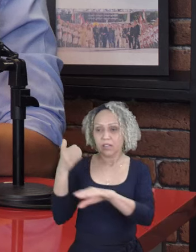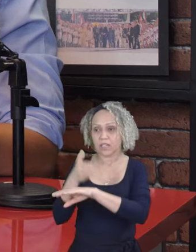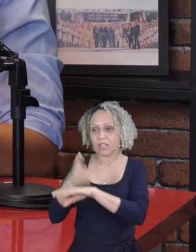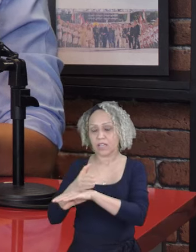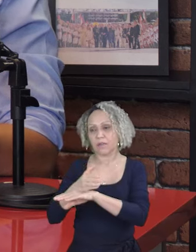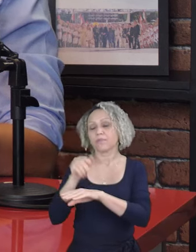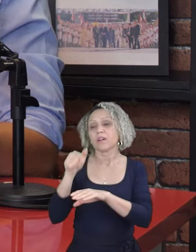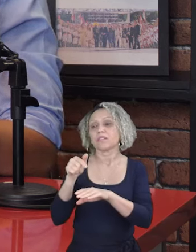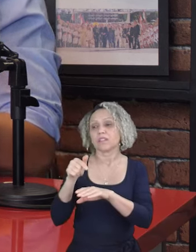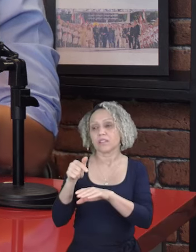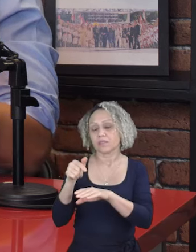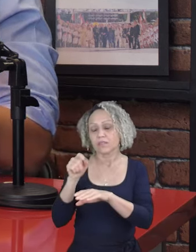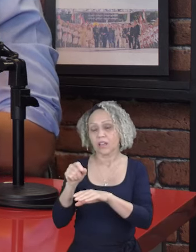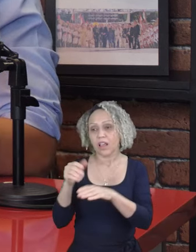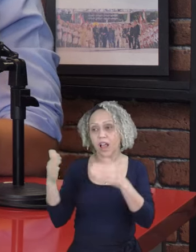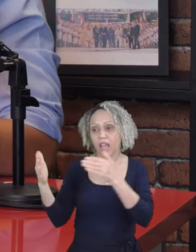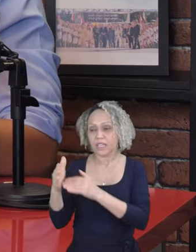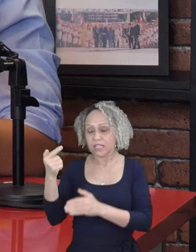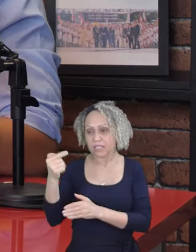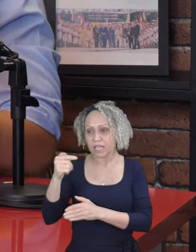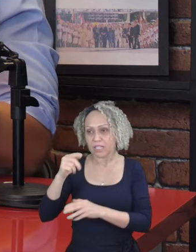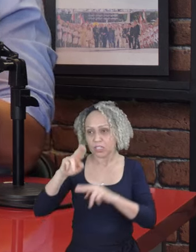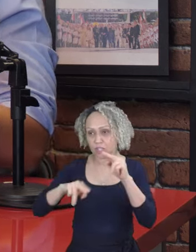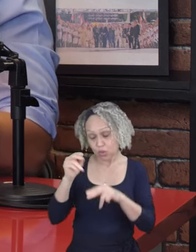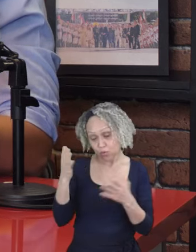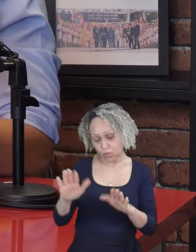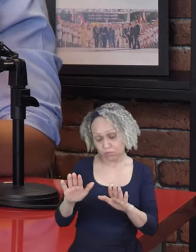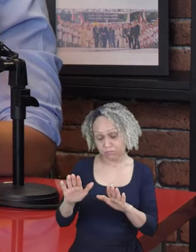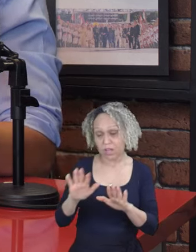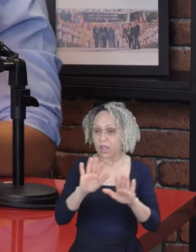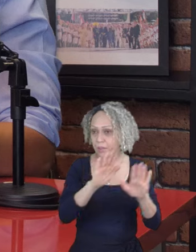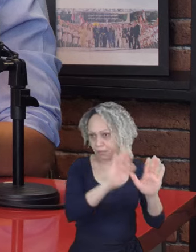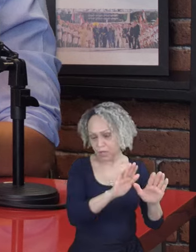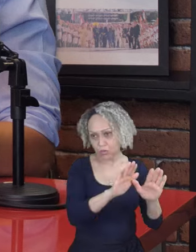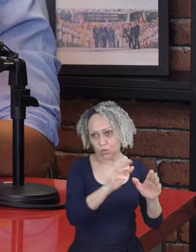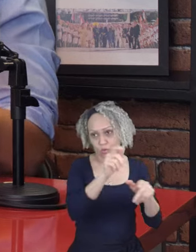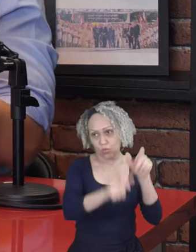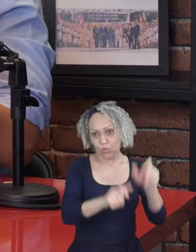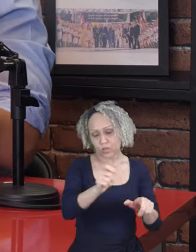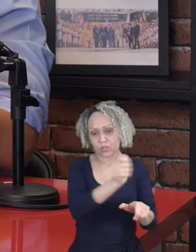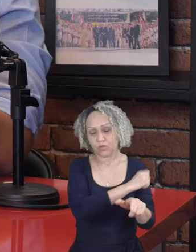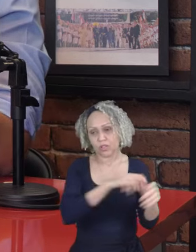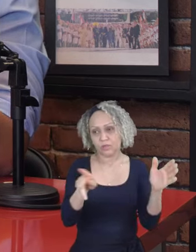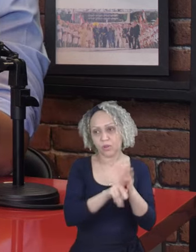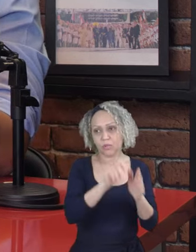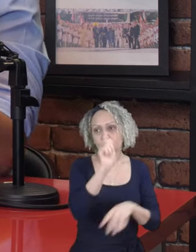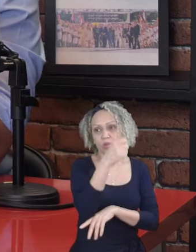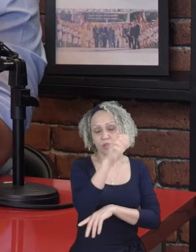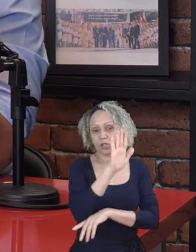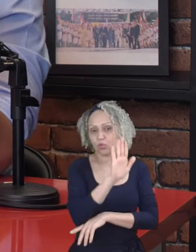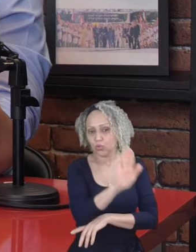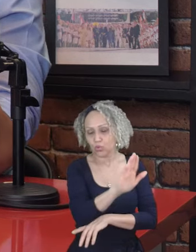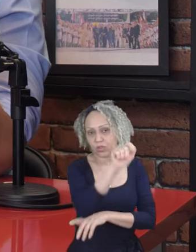da página do participante até o dia 7 de junho, com exceção dos estudantes do Rio Grande do Sul, que terão um período extra